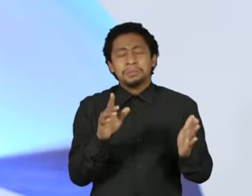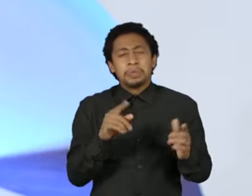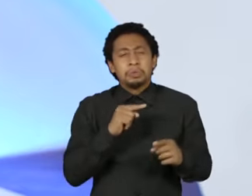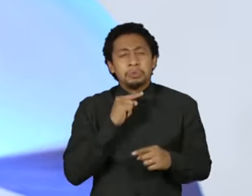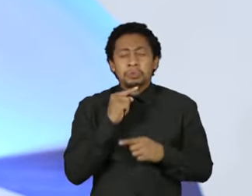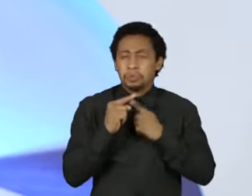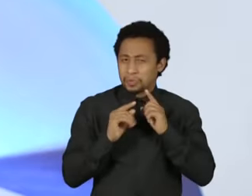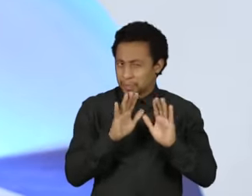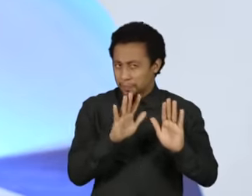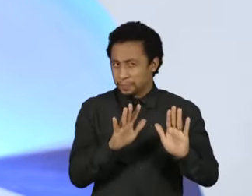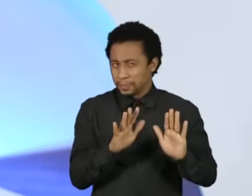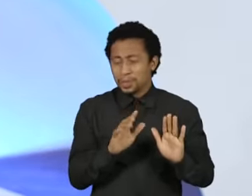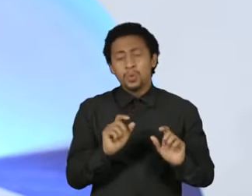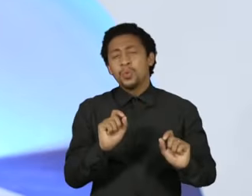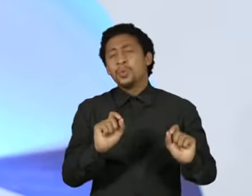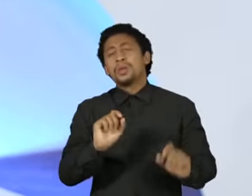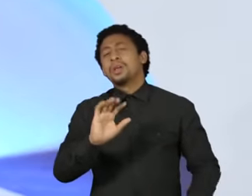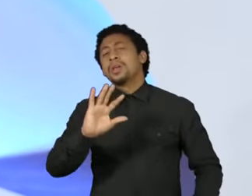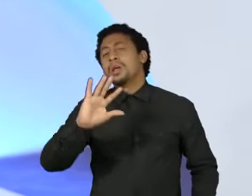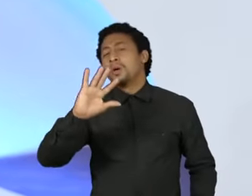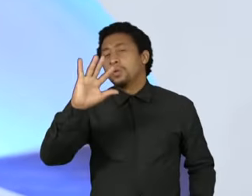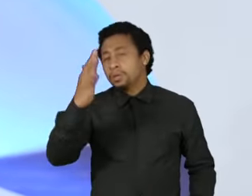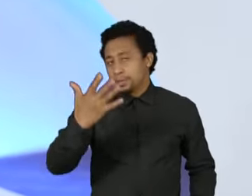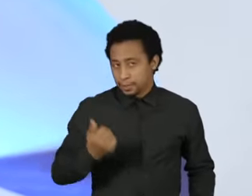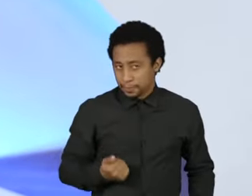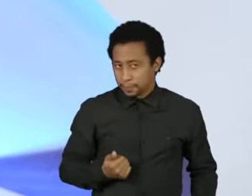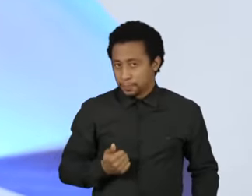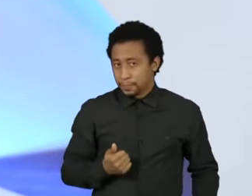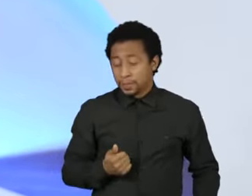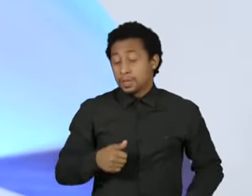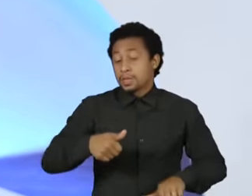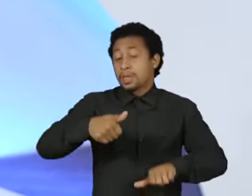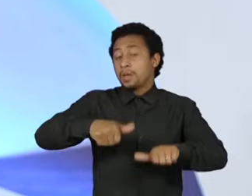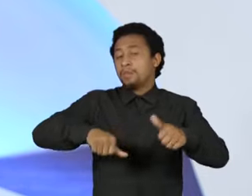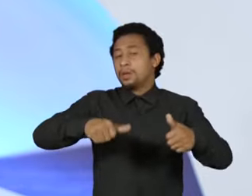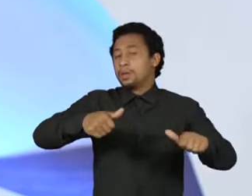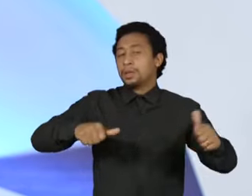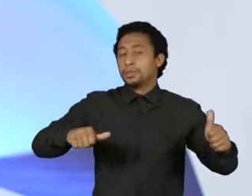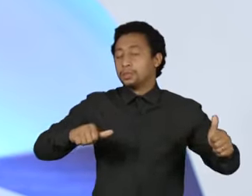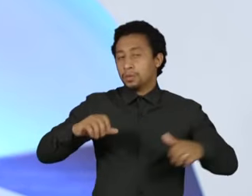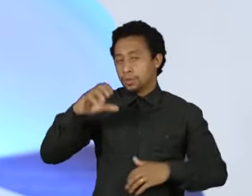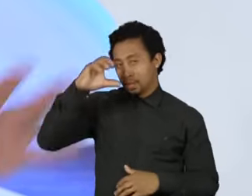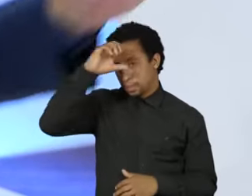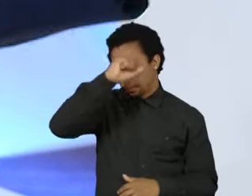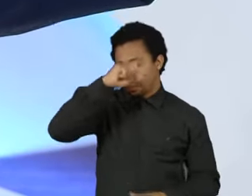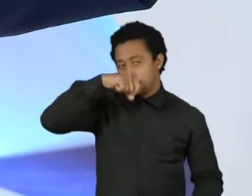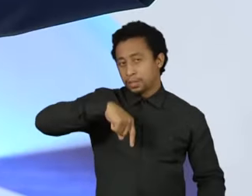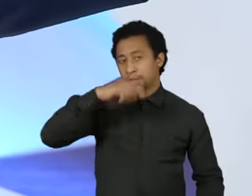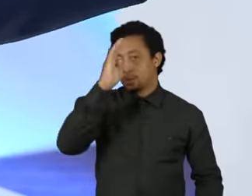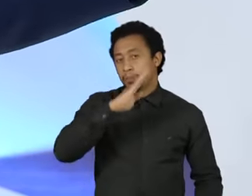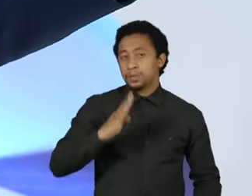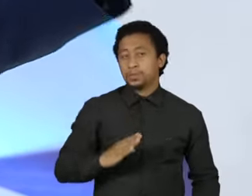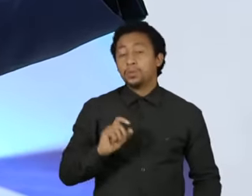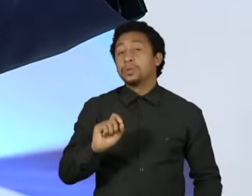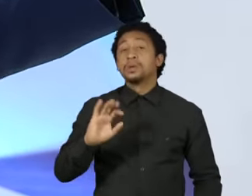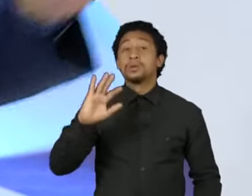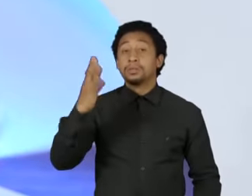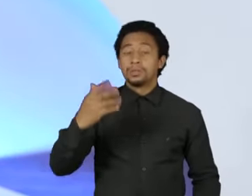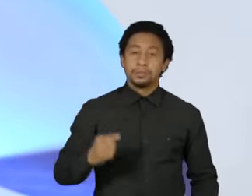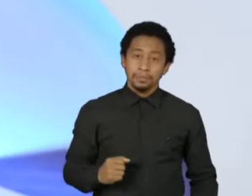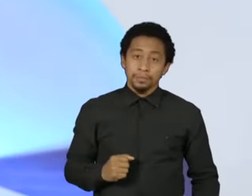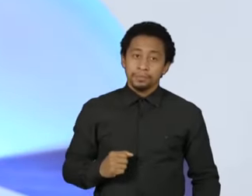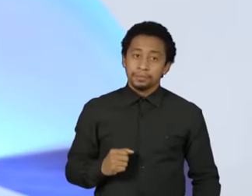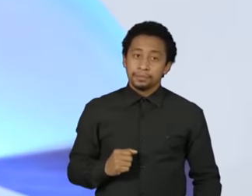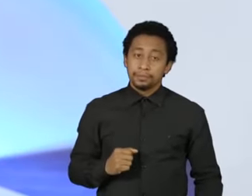o que que isso mexeu na avaliação da aprendizagem no país? Mexeu muito pouco. É só olhar nossa posição no PISA.